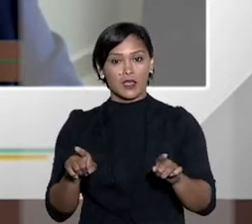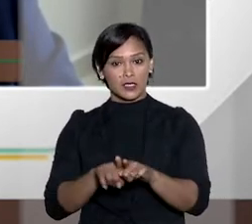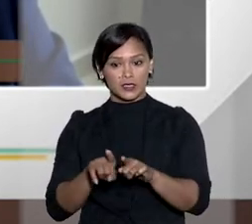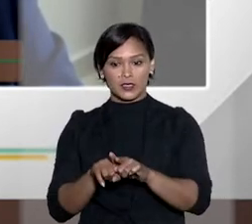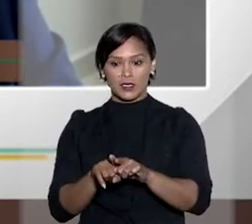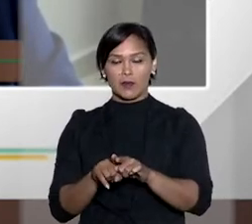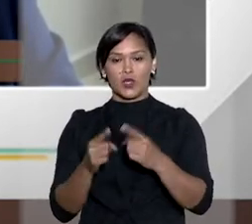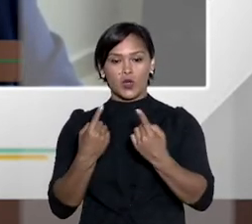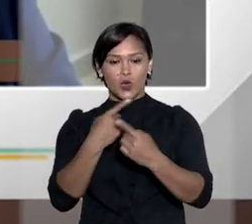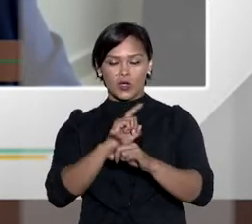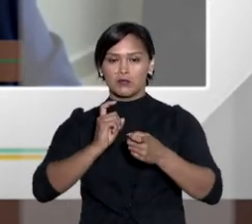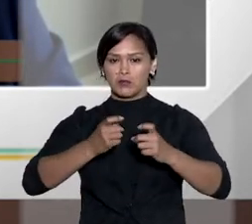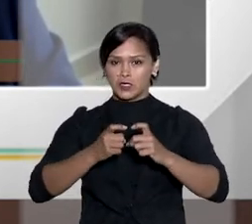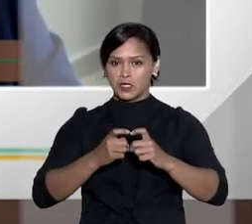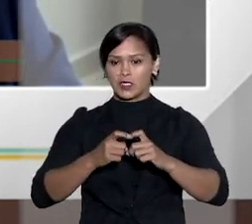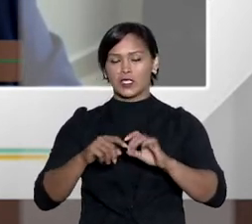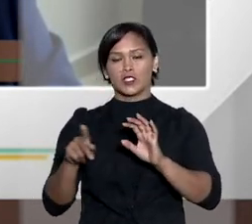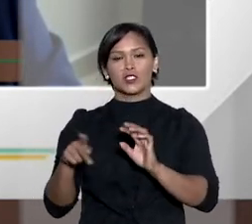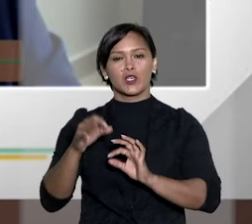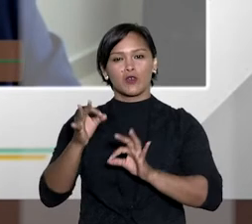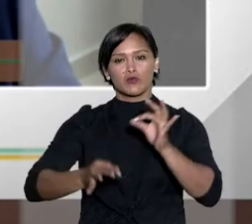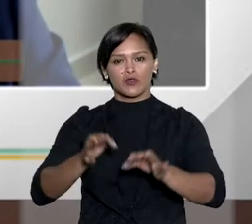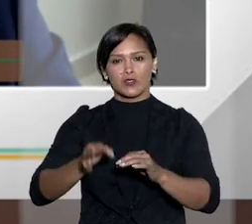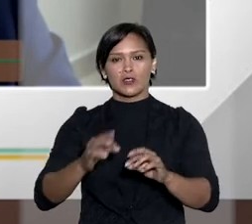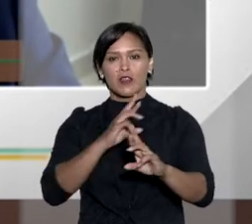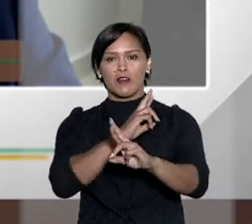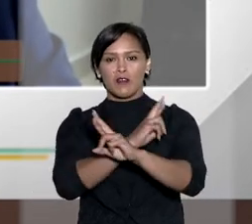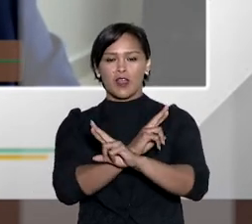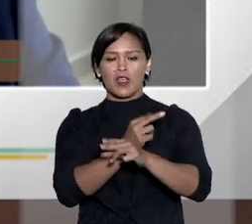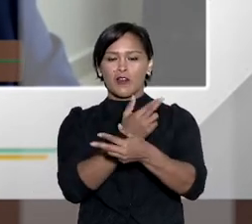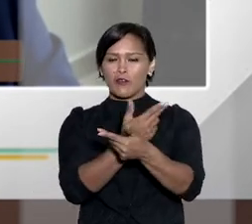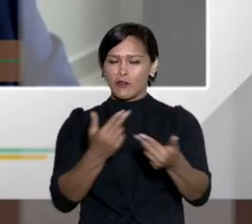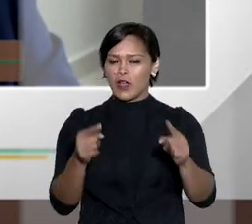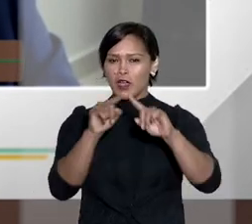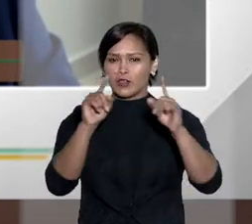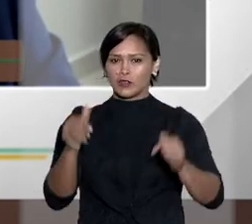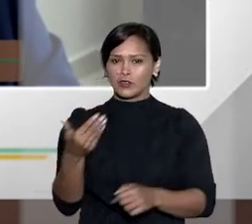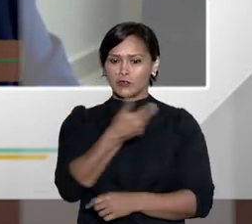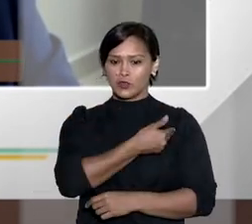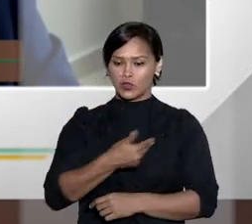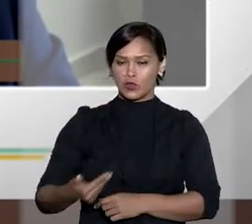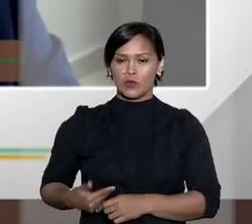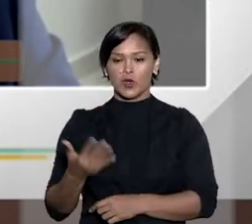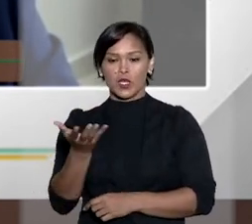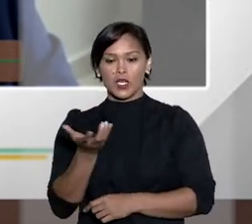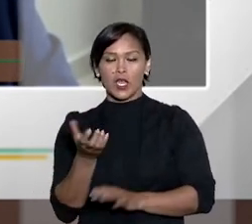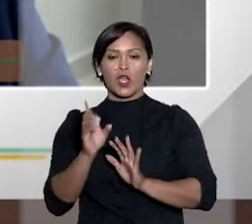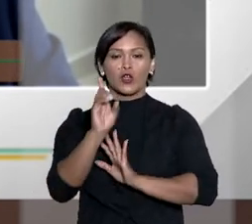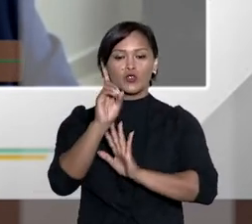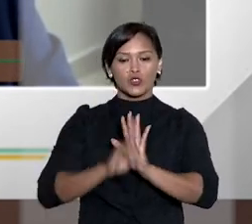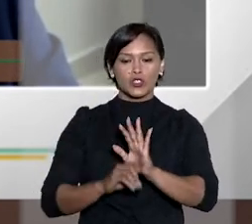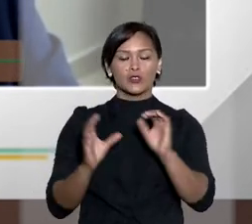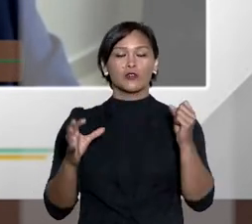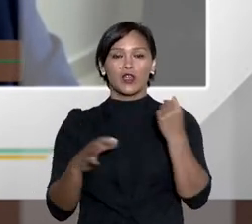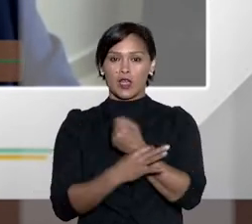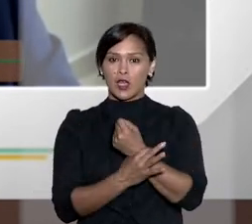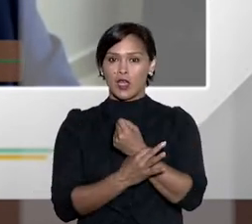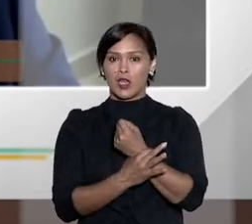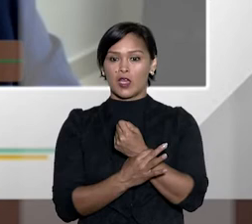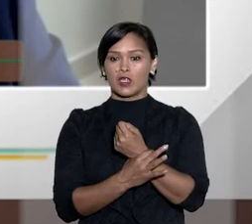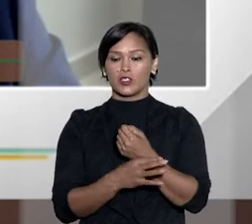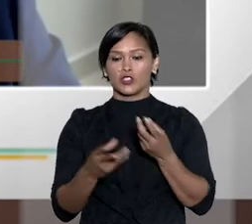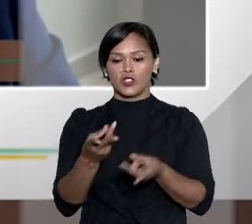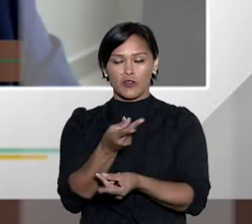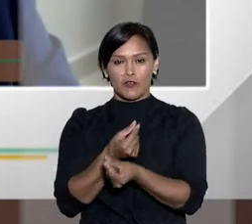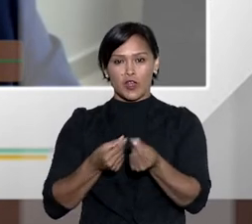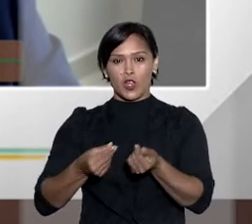no juizado fazendário, nós temos muitas ações de servidores públicos, buscando direitos e garantias, abono, adicionais, que